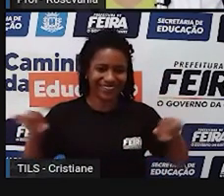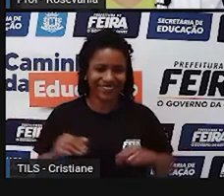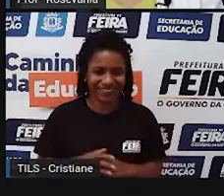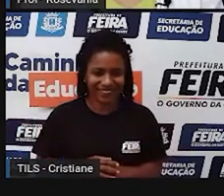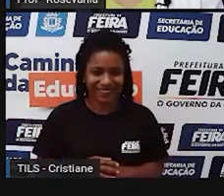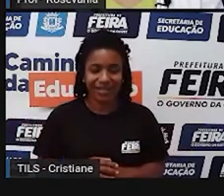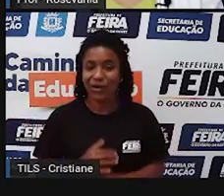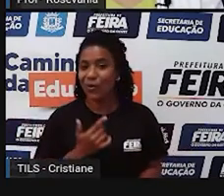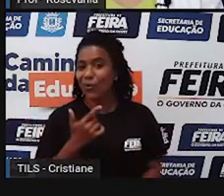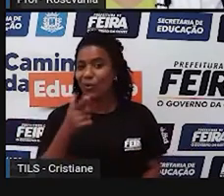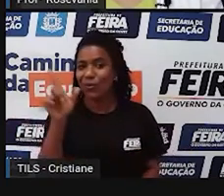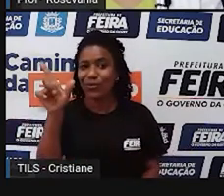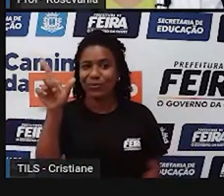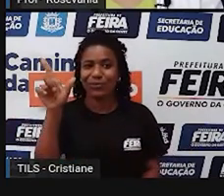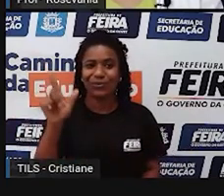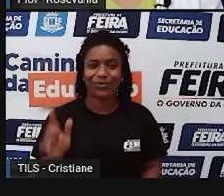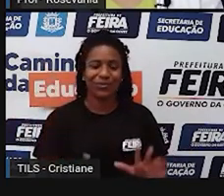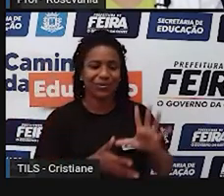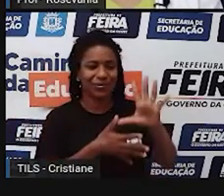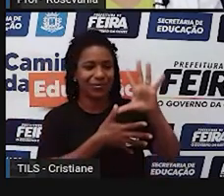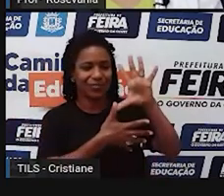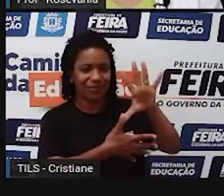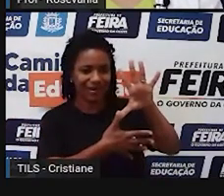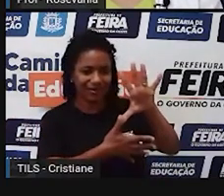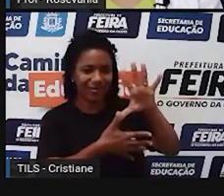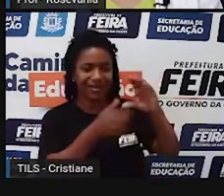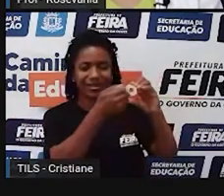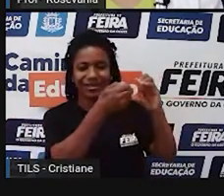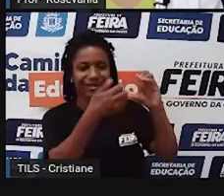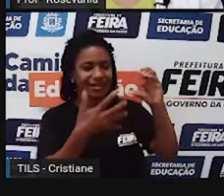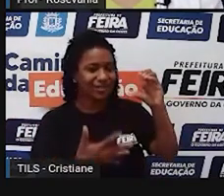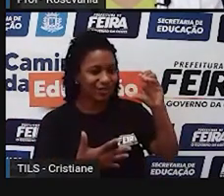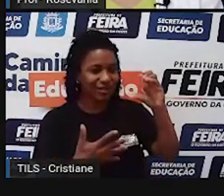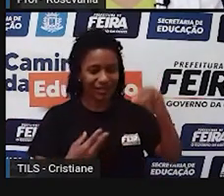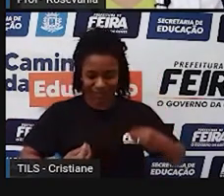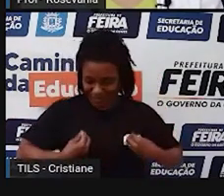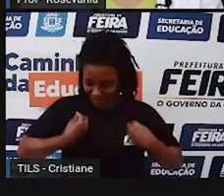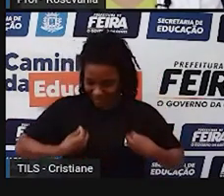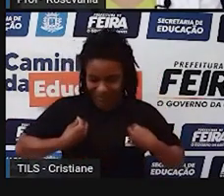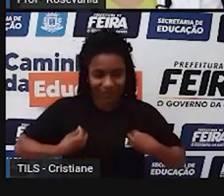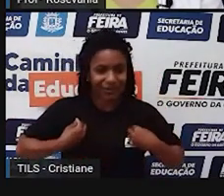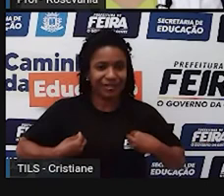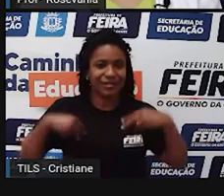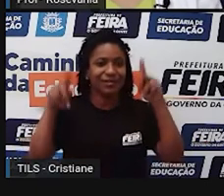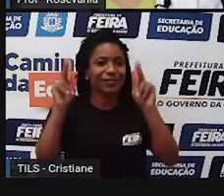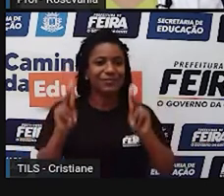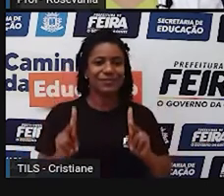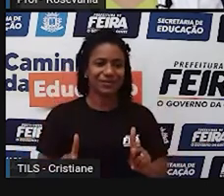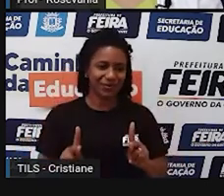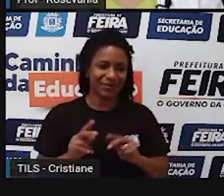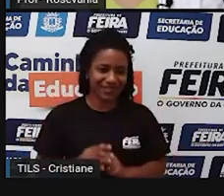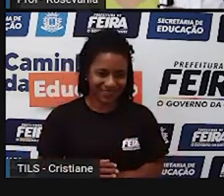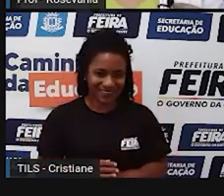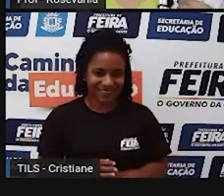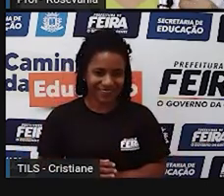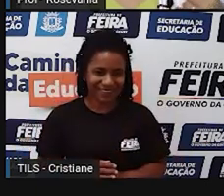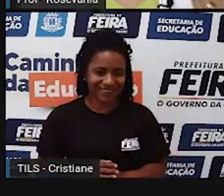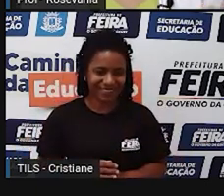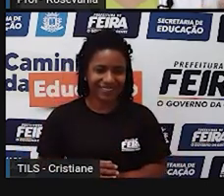Outro tipo de mapa são aqueles que estudam os aspectos humanos, que aí já vem, né, digamos assim,